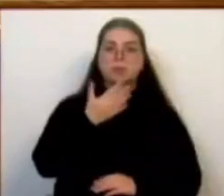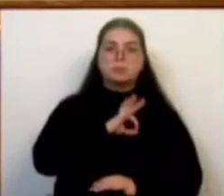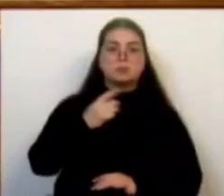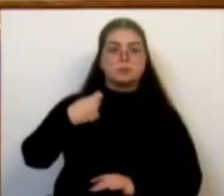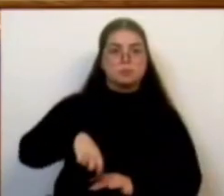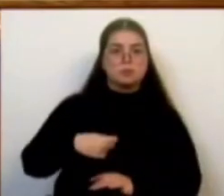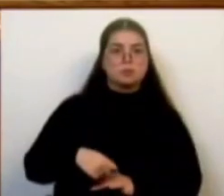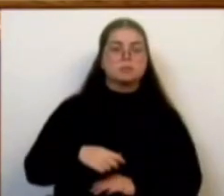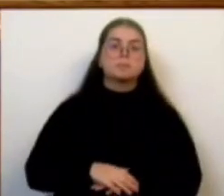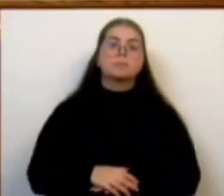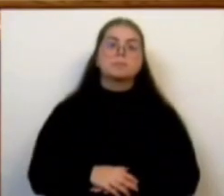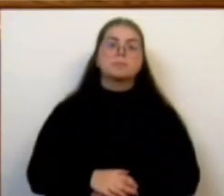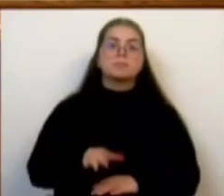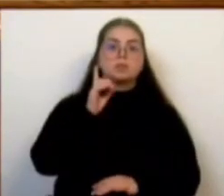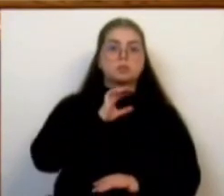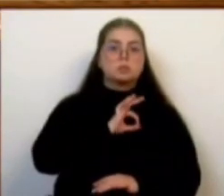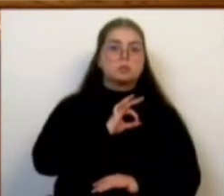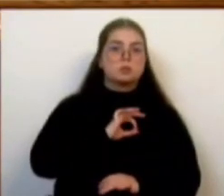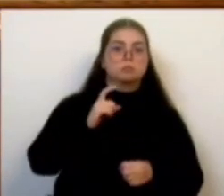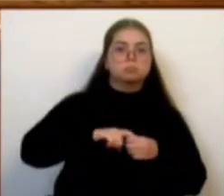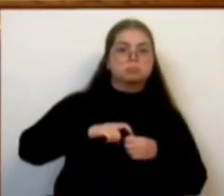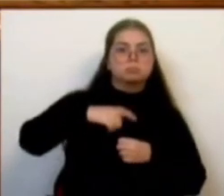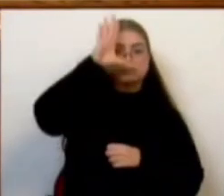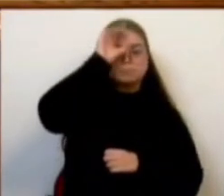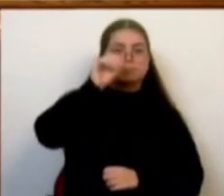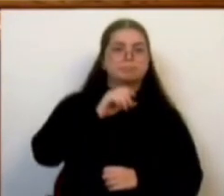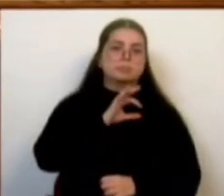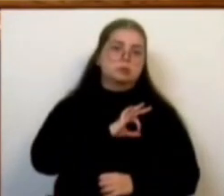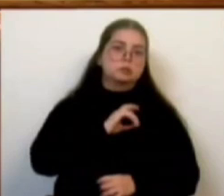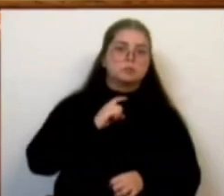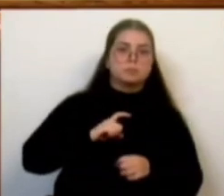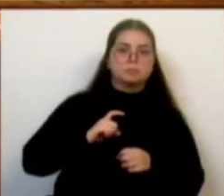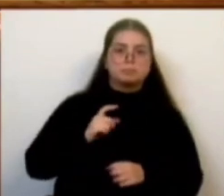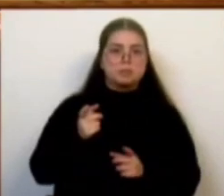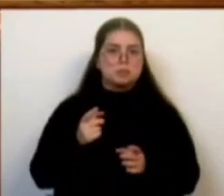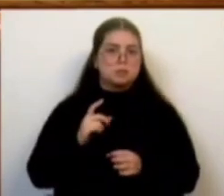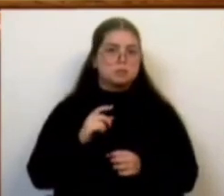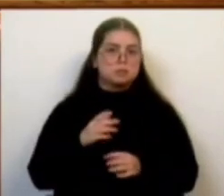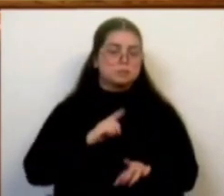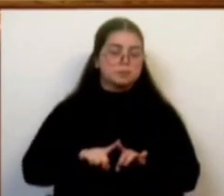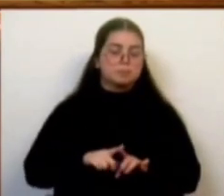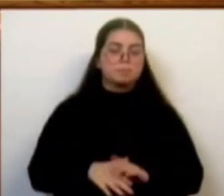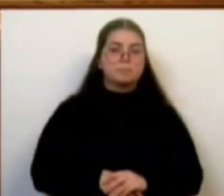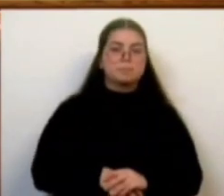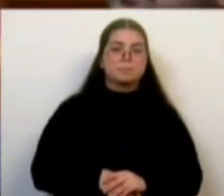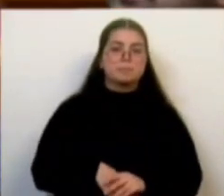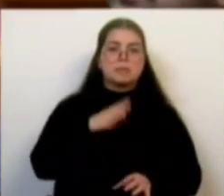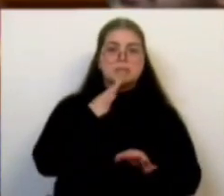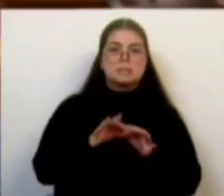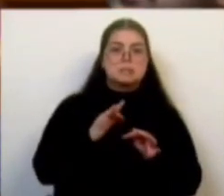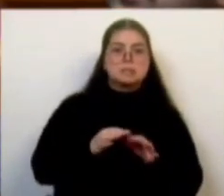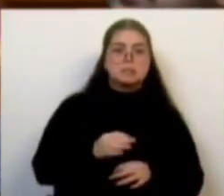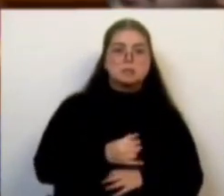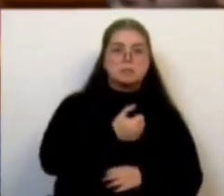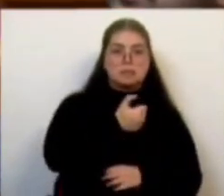Senhoras e senhores membros do Governo, senhoras e senhores deputados, No dia 15 de setembro de 2022, António Costa